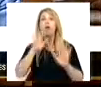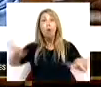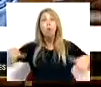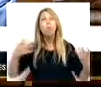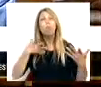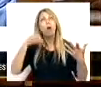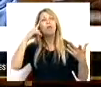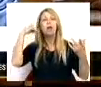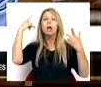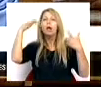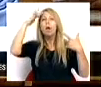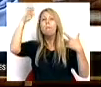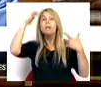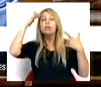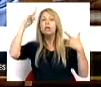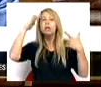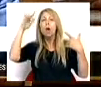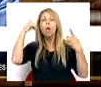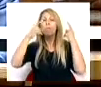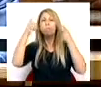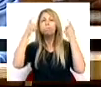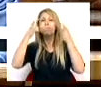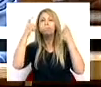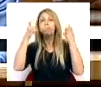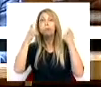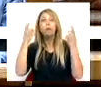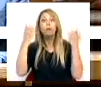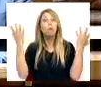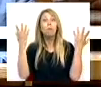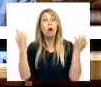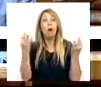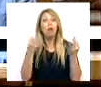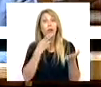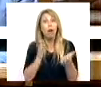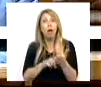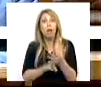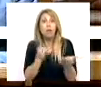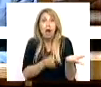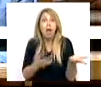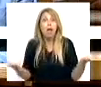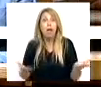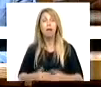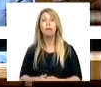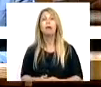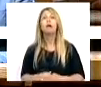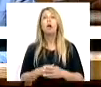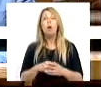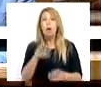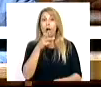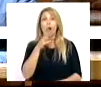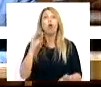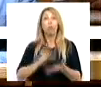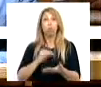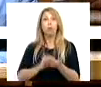imaginação até à exaustão, mas há um facto do qual não conseguiremos fugir. O drama da pobreza e o